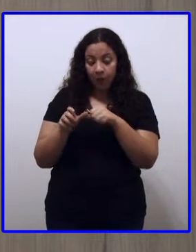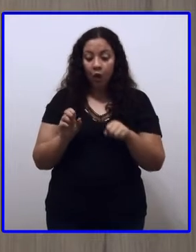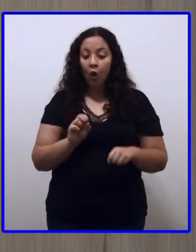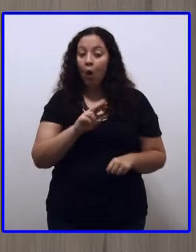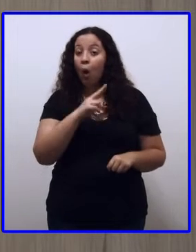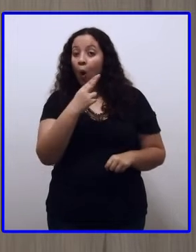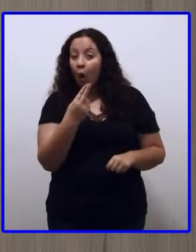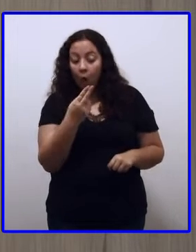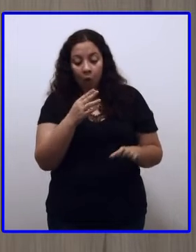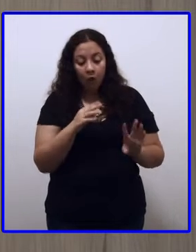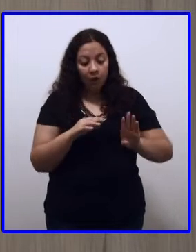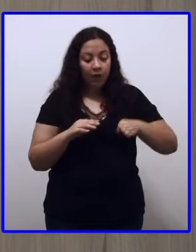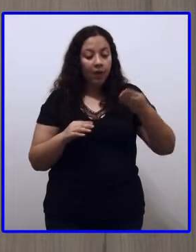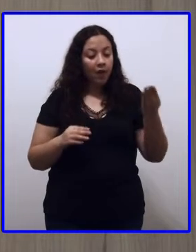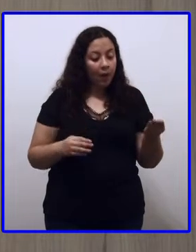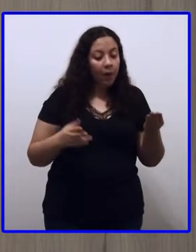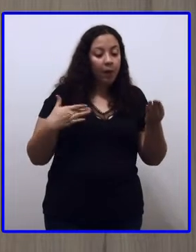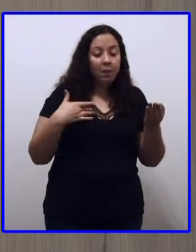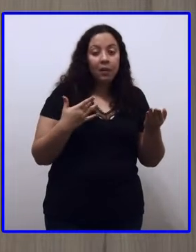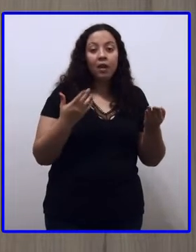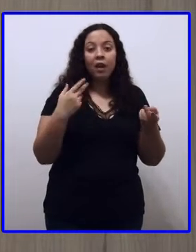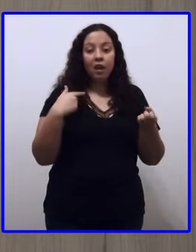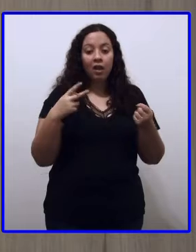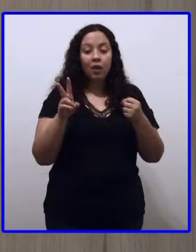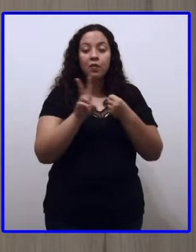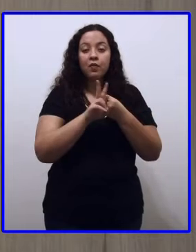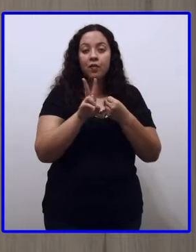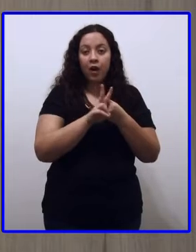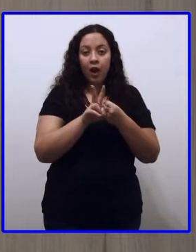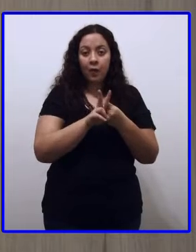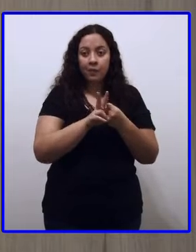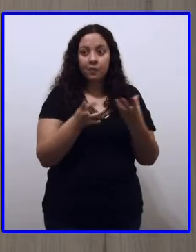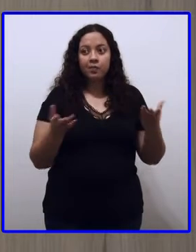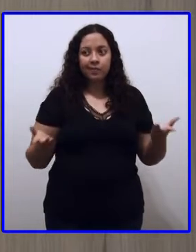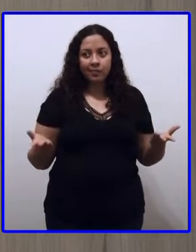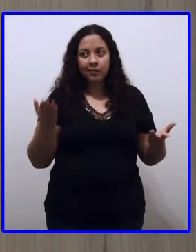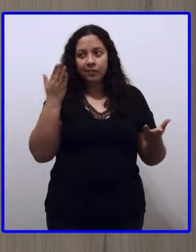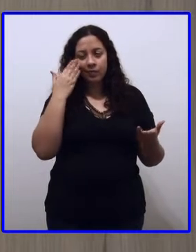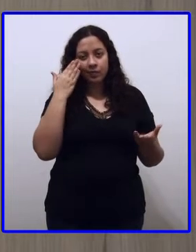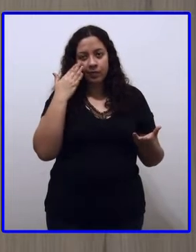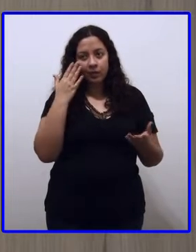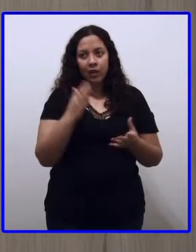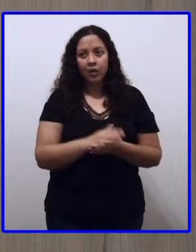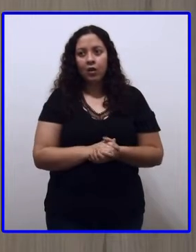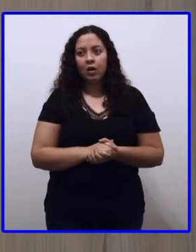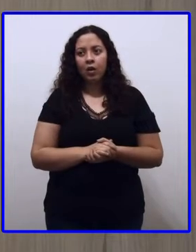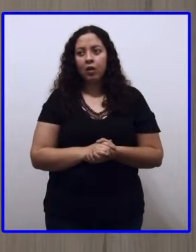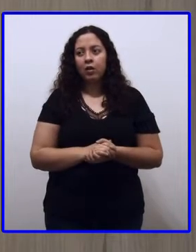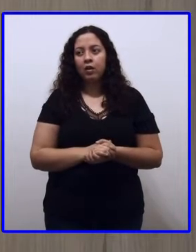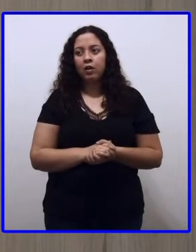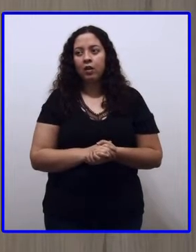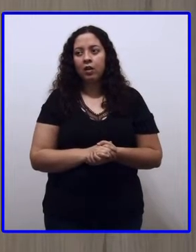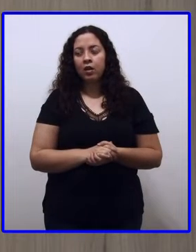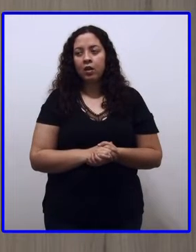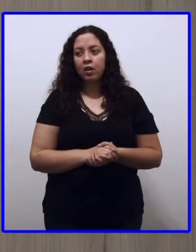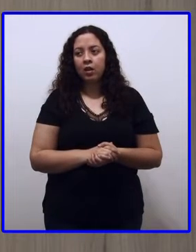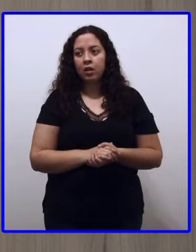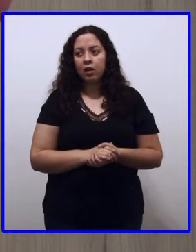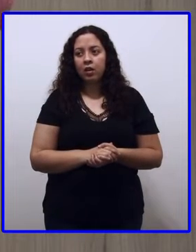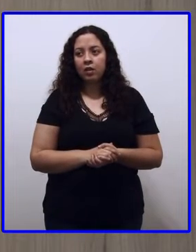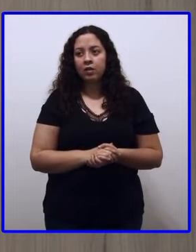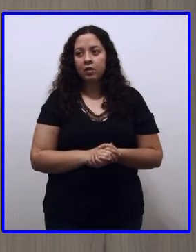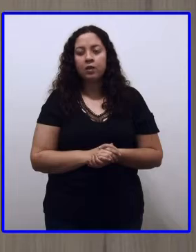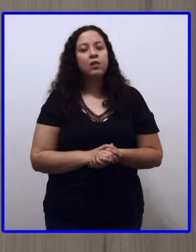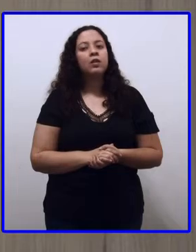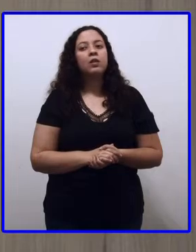isso e com o C ou com dois S. E a gente confere. Caso a palavra não é da maneira como a gente pegou o parzinho, a